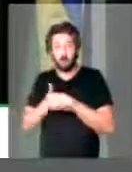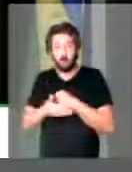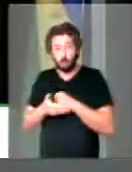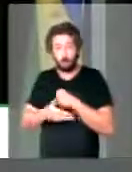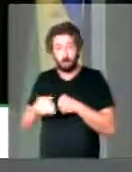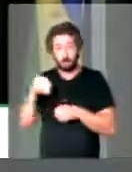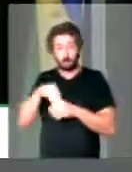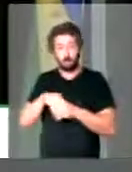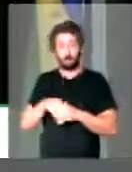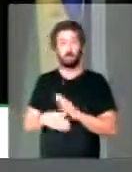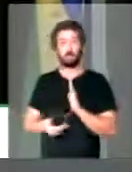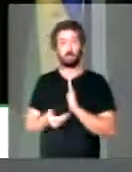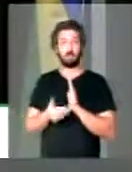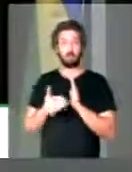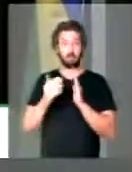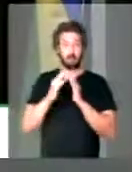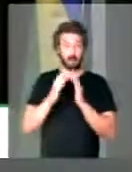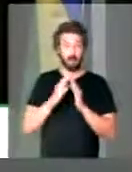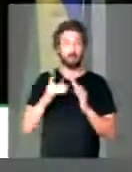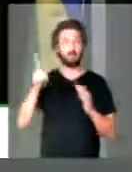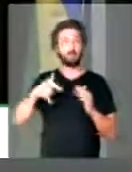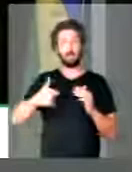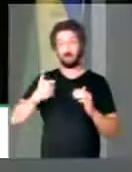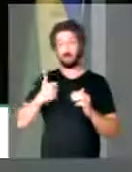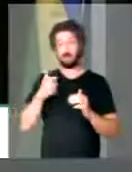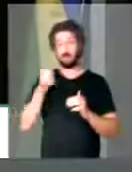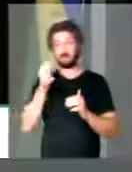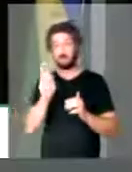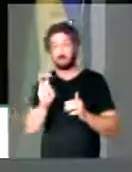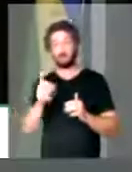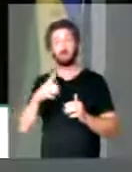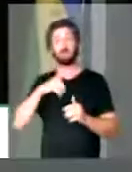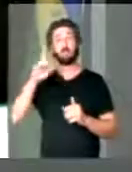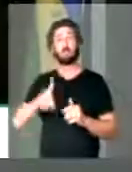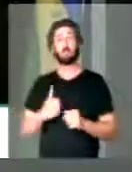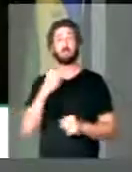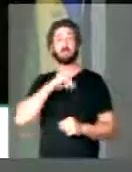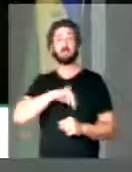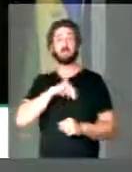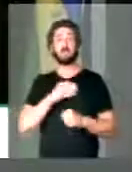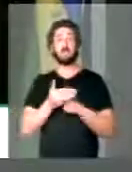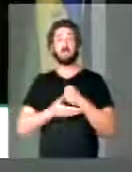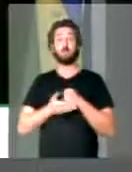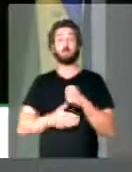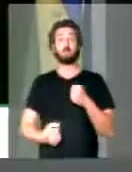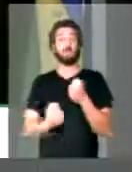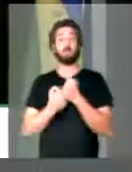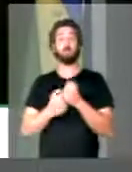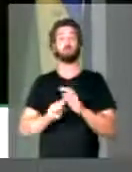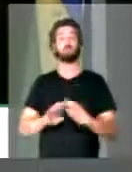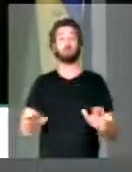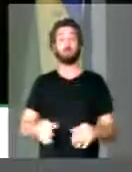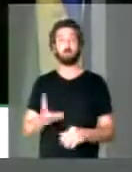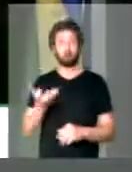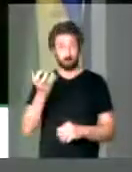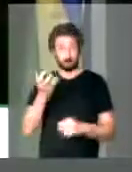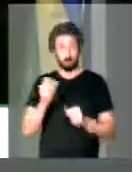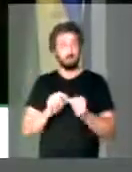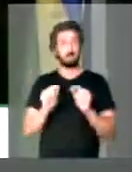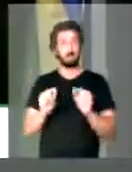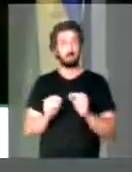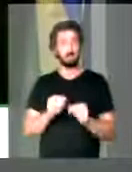capita na casa, na residência, hoje, aos 65 anos, tem direito a um salário de amparo previdenciário. Eles querem passar